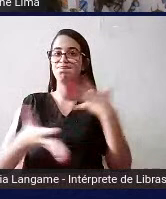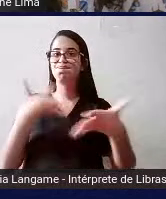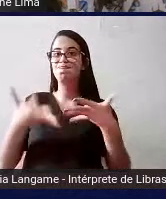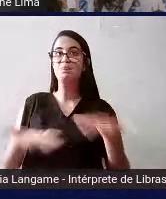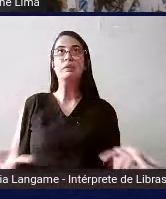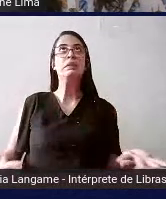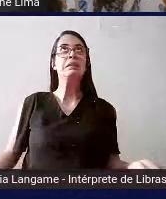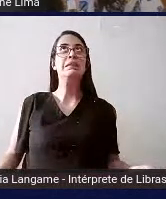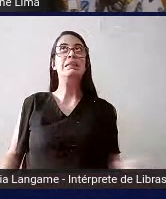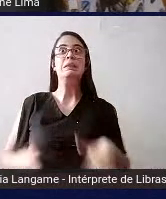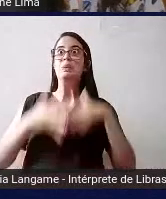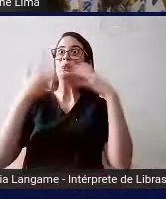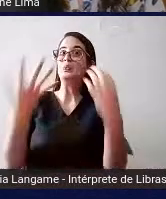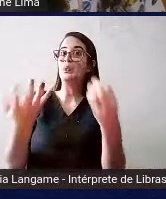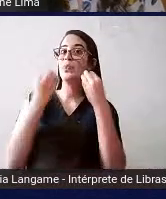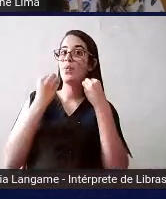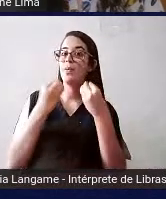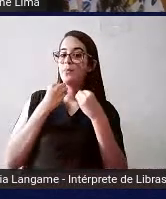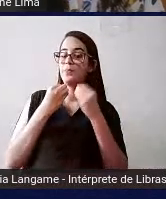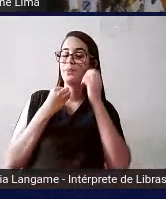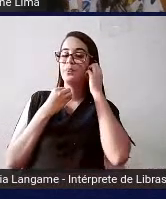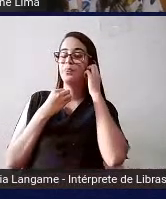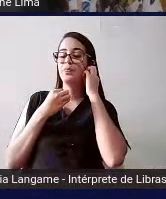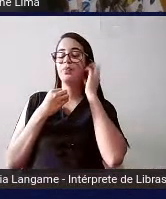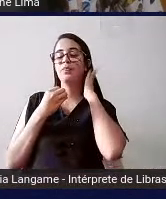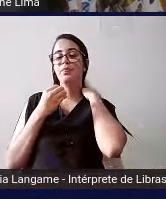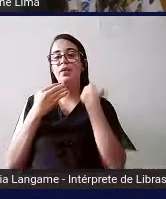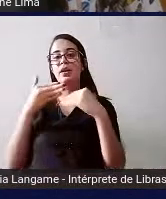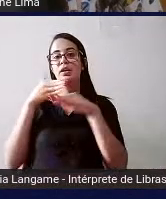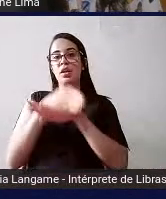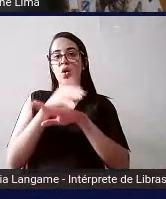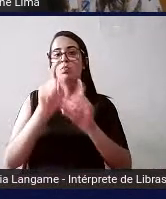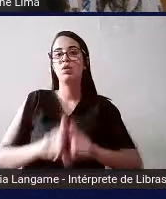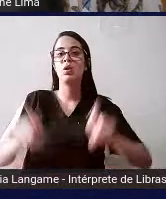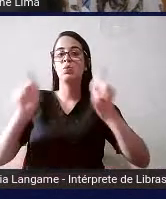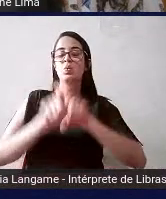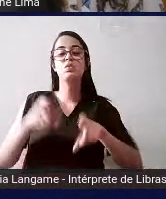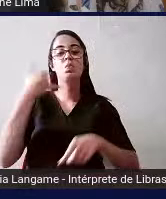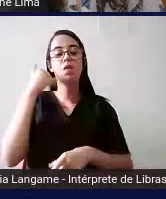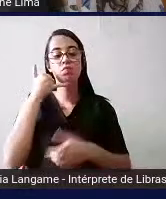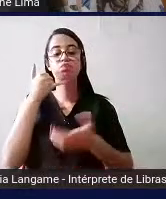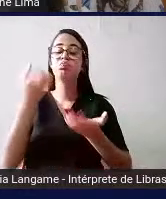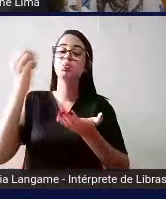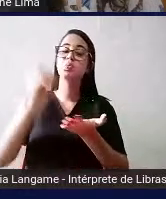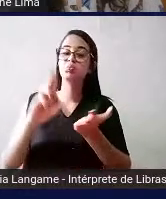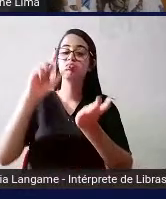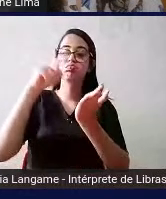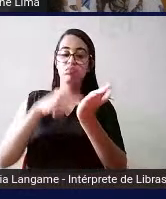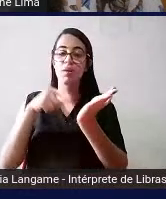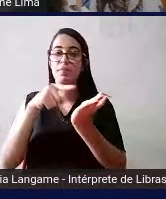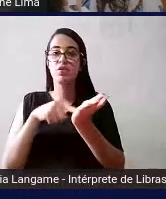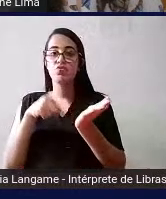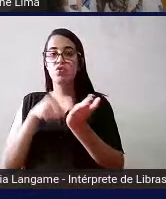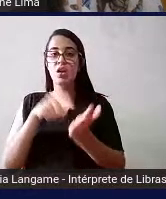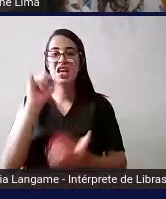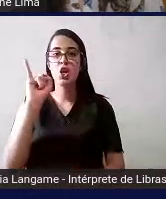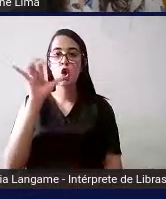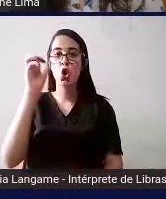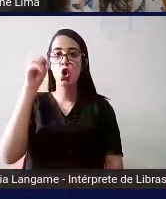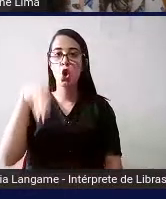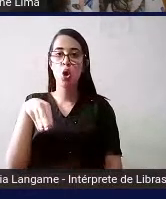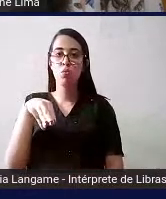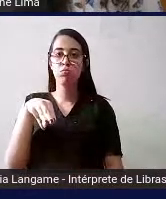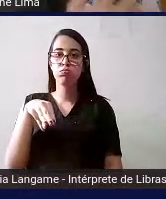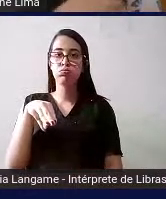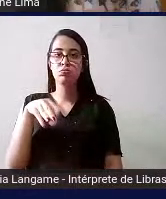ele pega ele entra pelo computador ou pelo celular pelo tablet ele entra no ICOM e lá é como uma